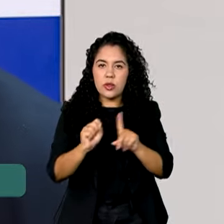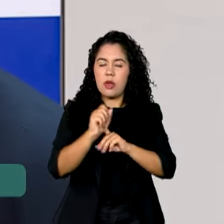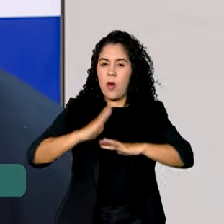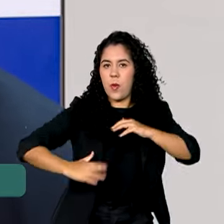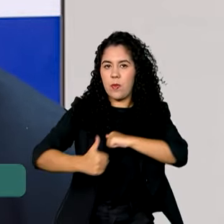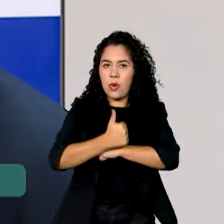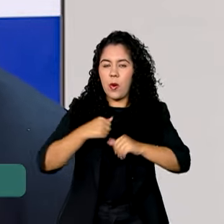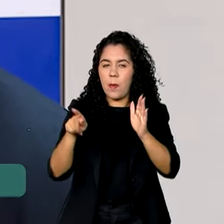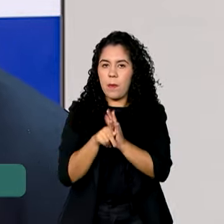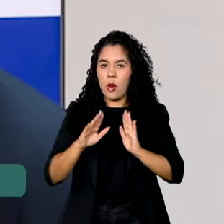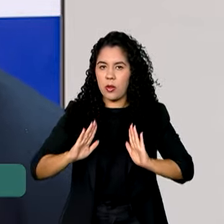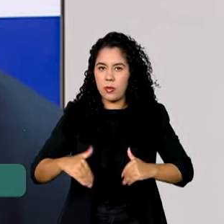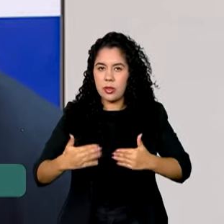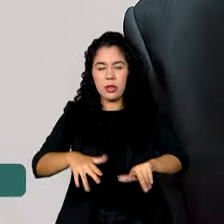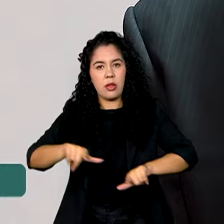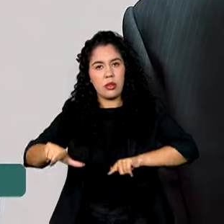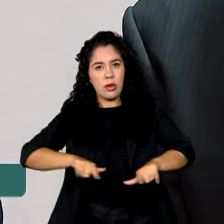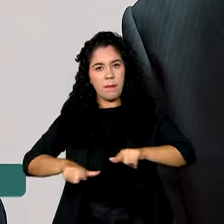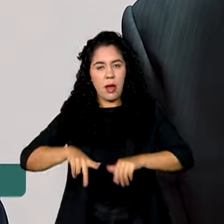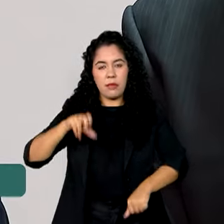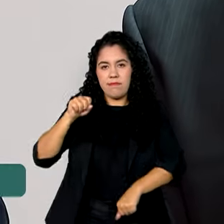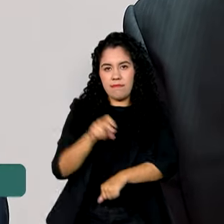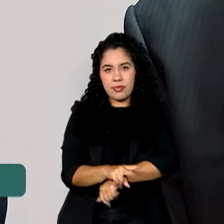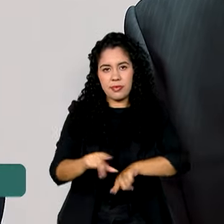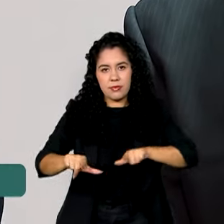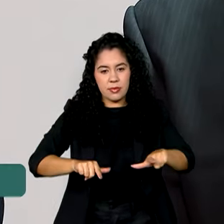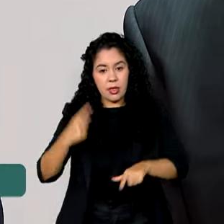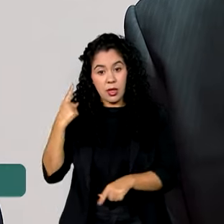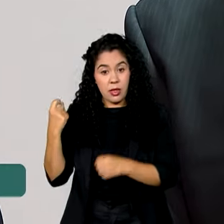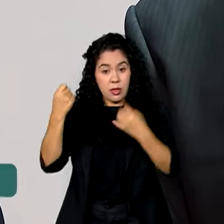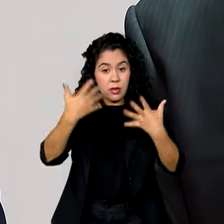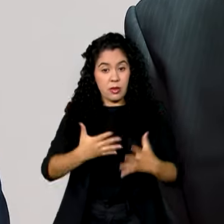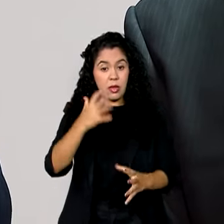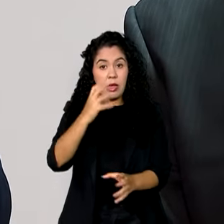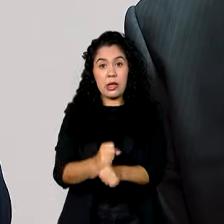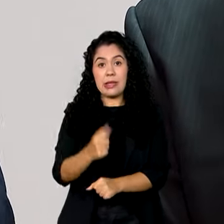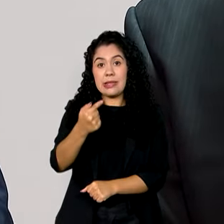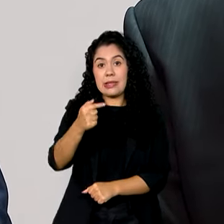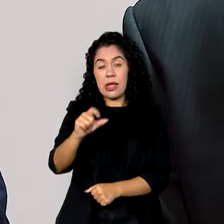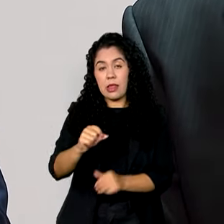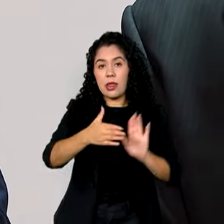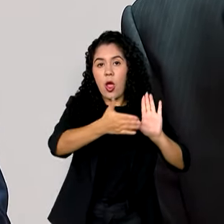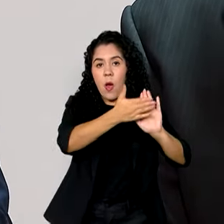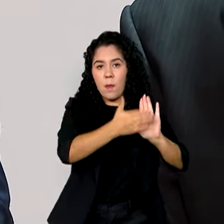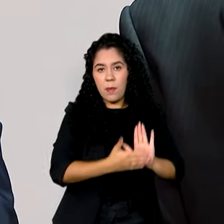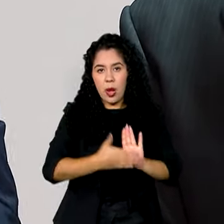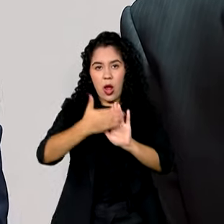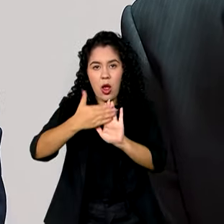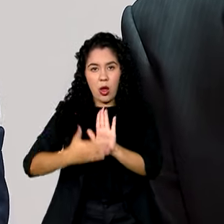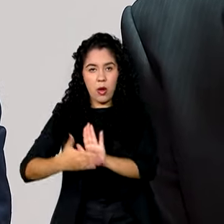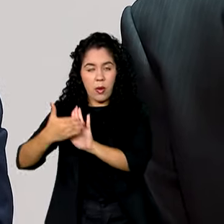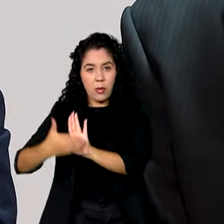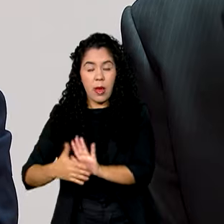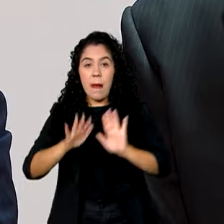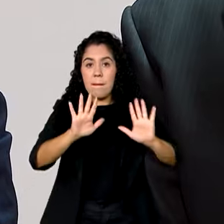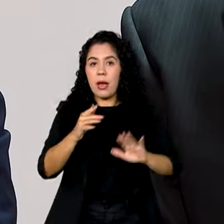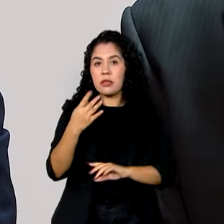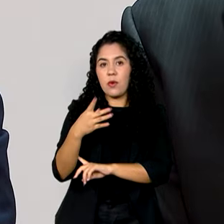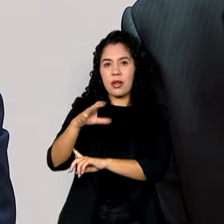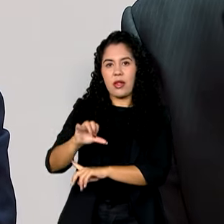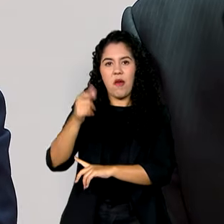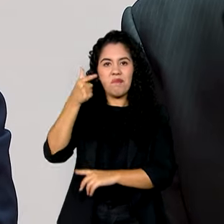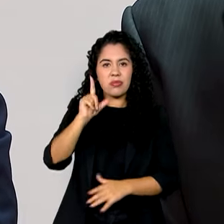Ministério do Trabalho e Emprego. Foram apresentadas 70 propostas, dessas 70, 49 foram